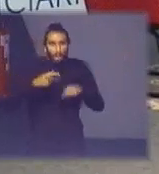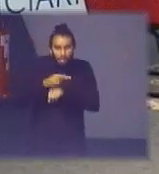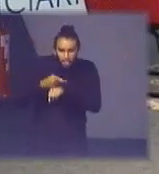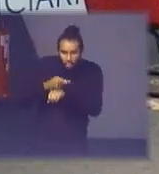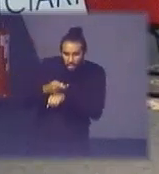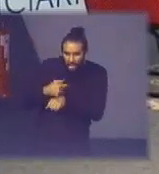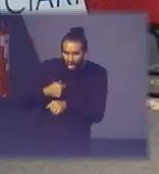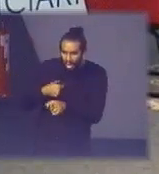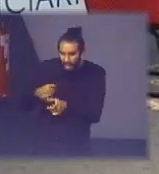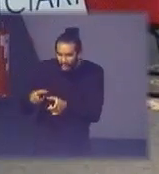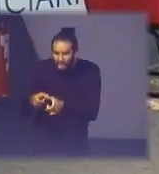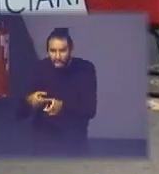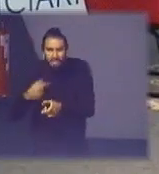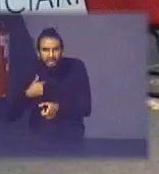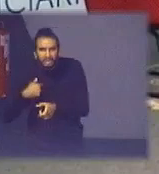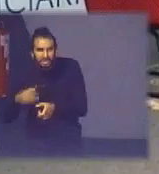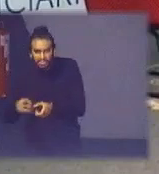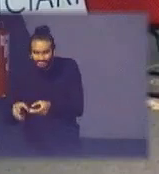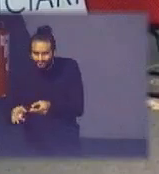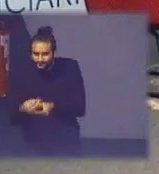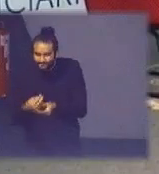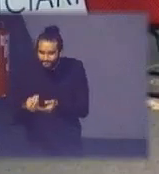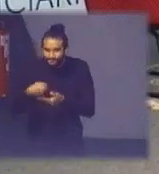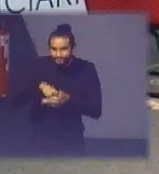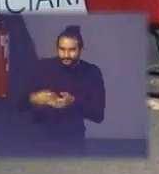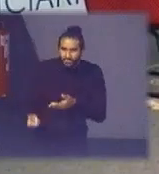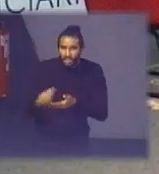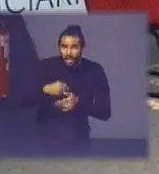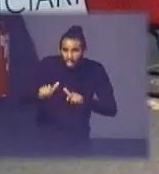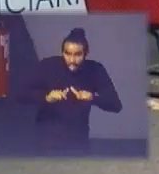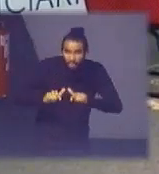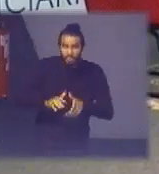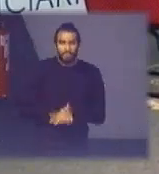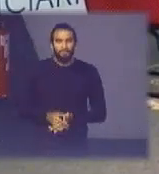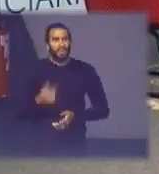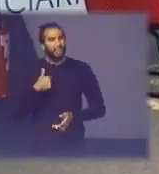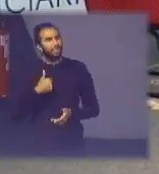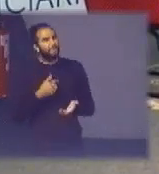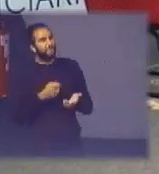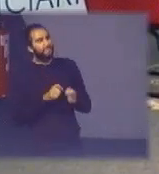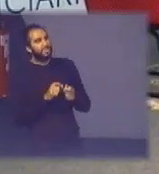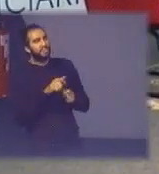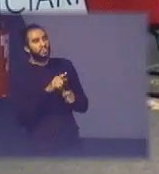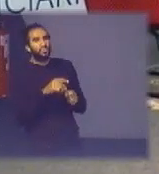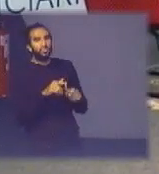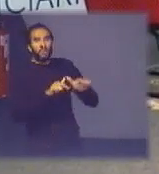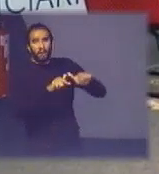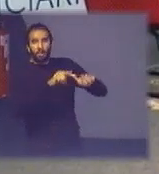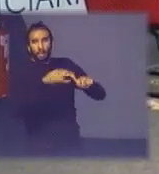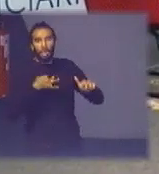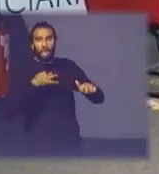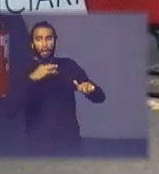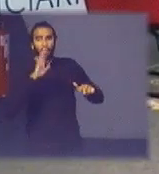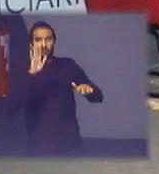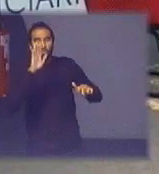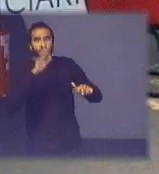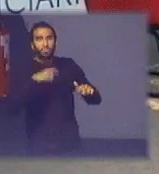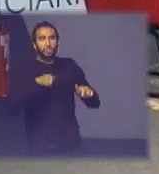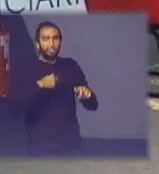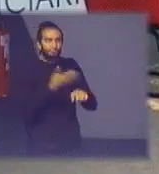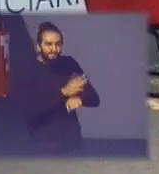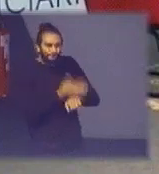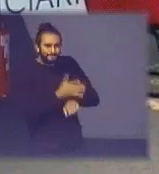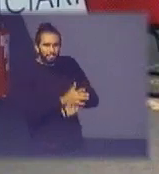começou na época na instituição que eu trabalhava no Recife a gente começou a fazer um trabalho voluntário de capacitação de